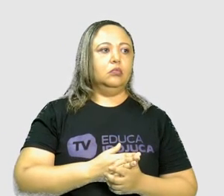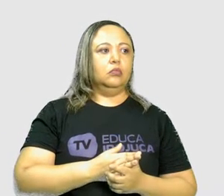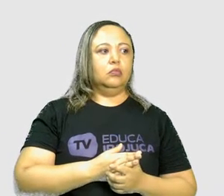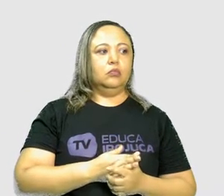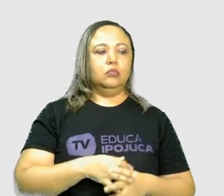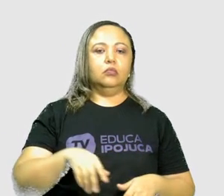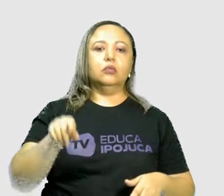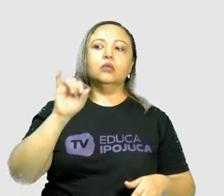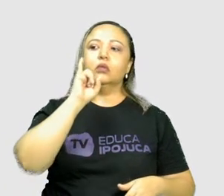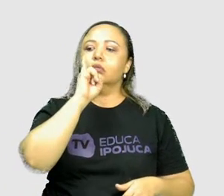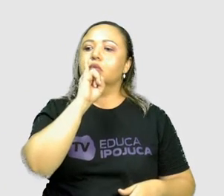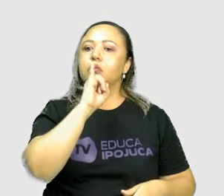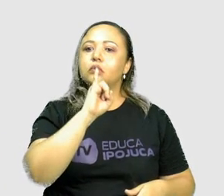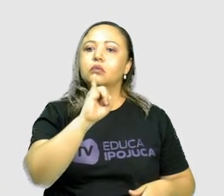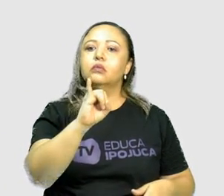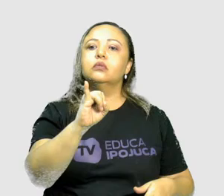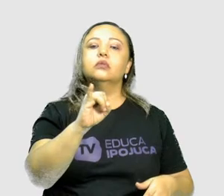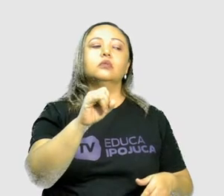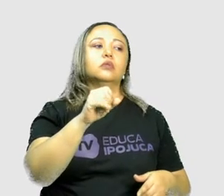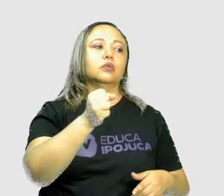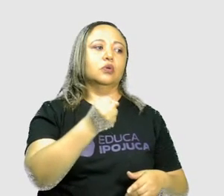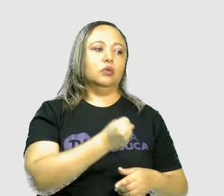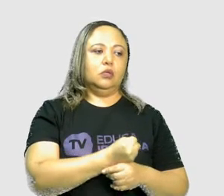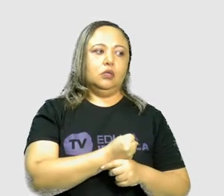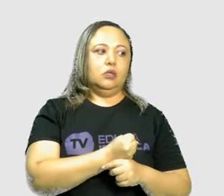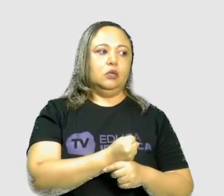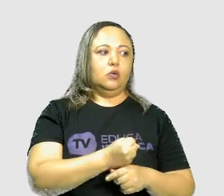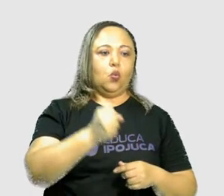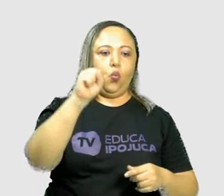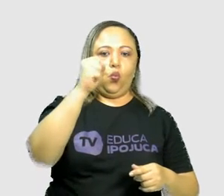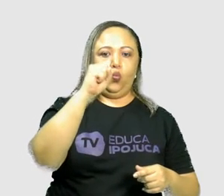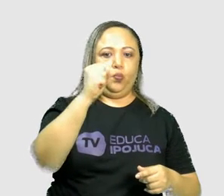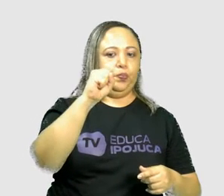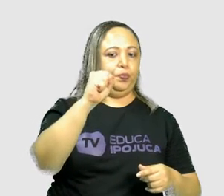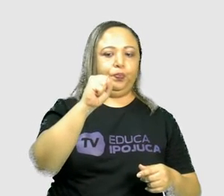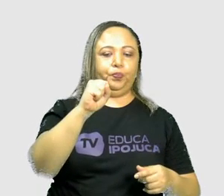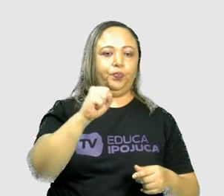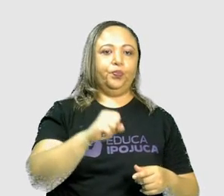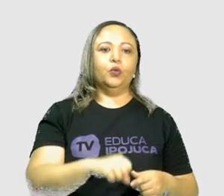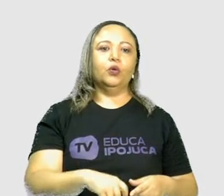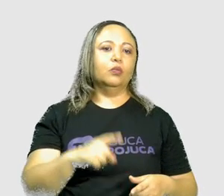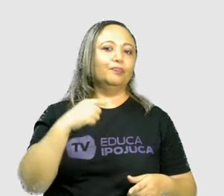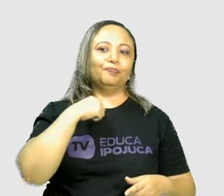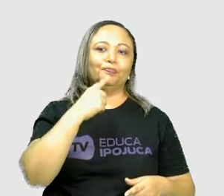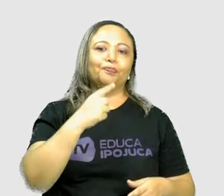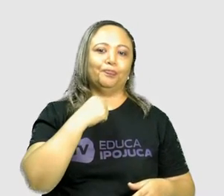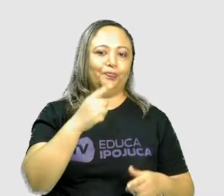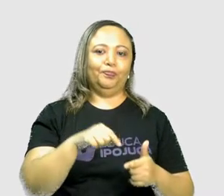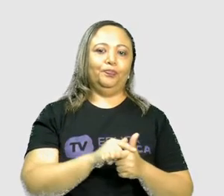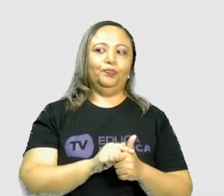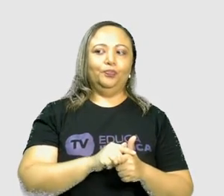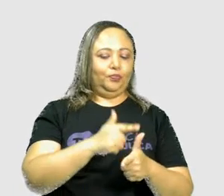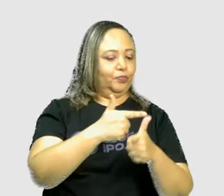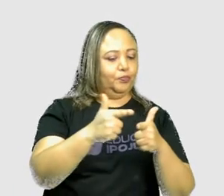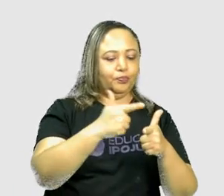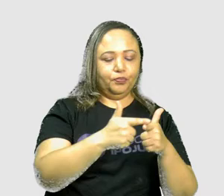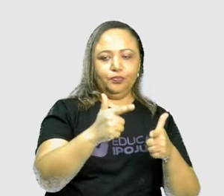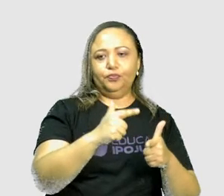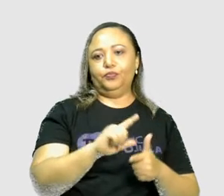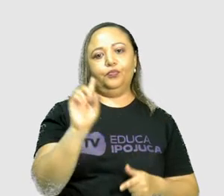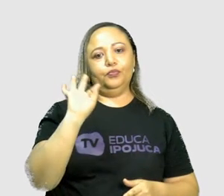Acertou quem disse o valor? 8. 8 a gente não consegue fazer uma divisão